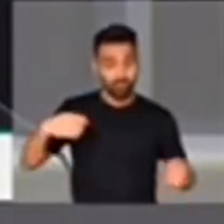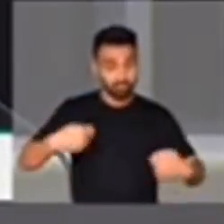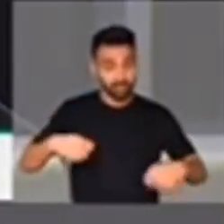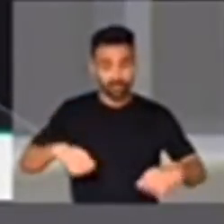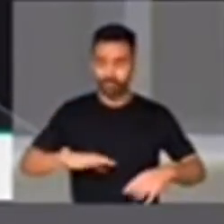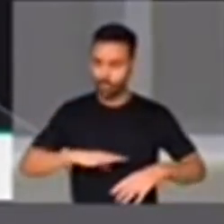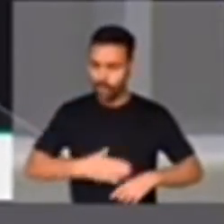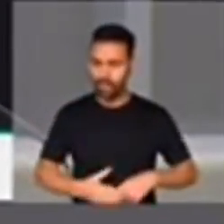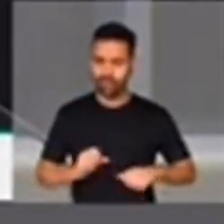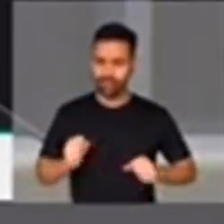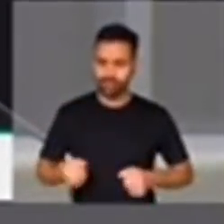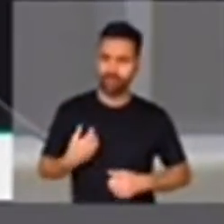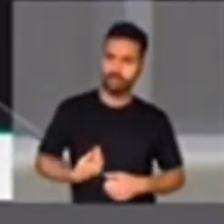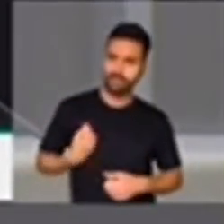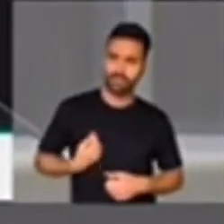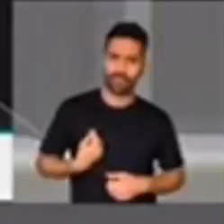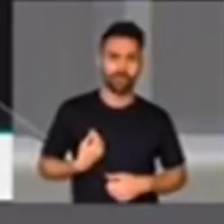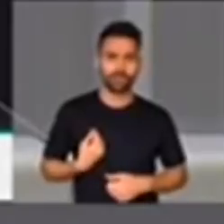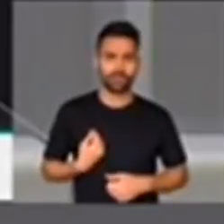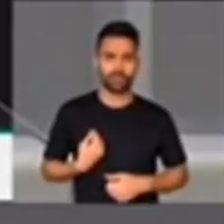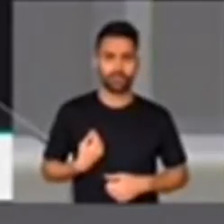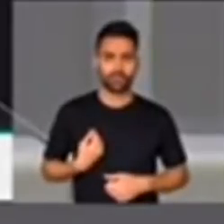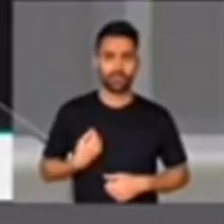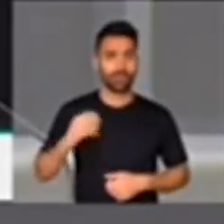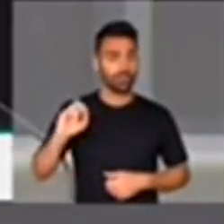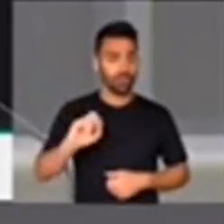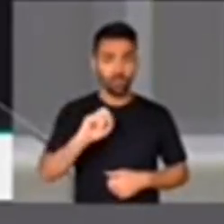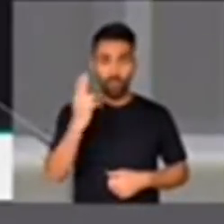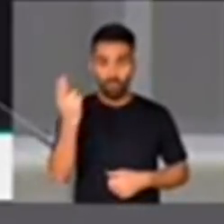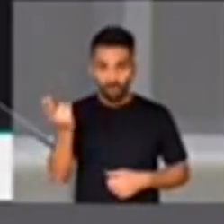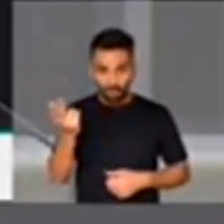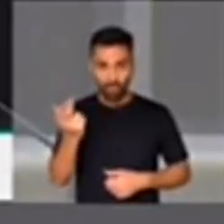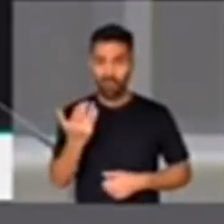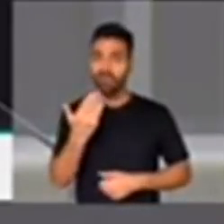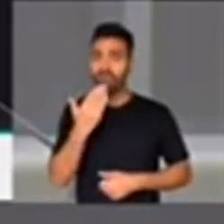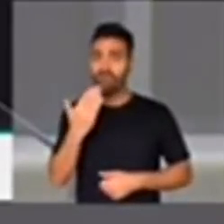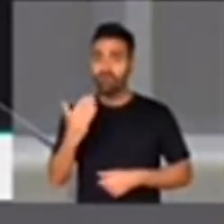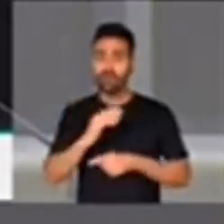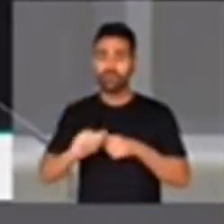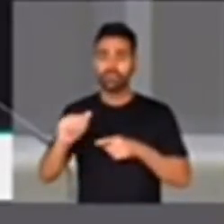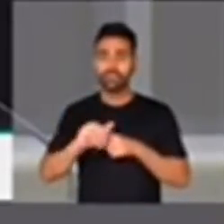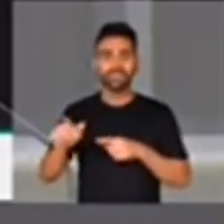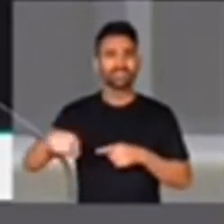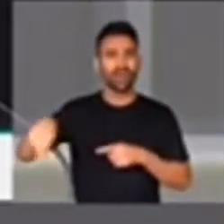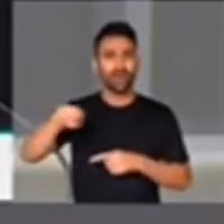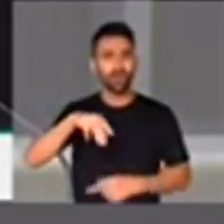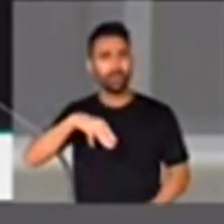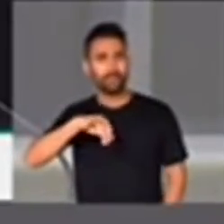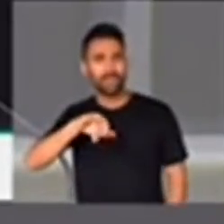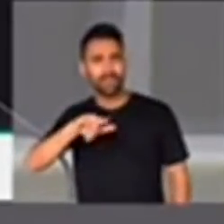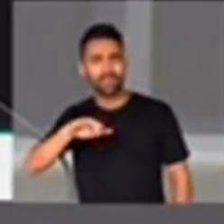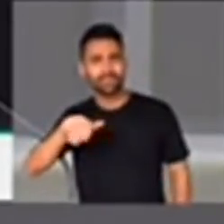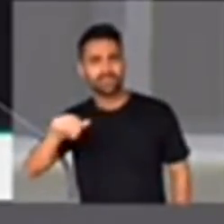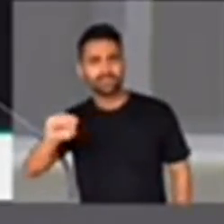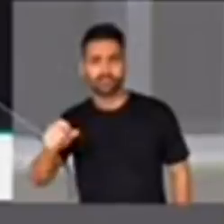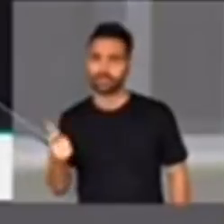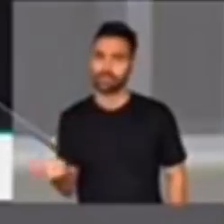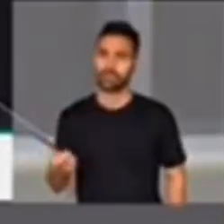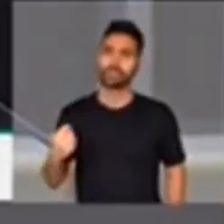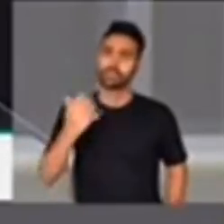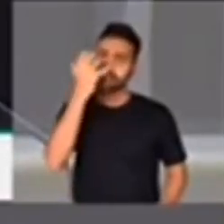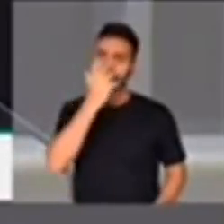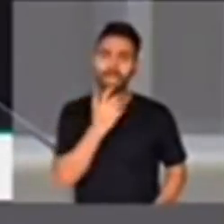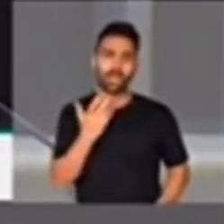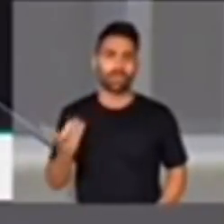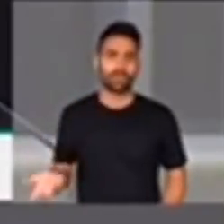vida e os parlamentares ou estarão ao lado das milícias. É preciso responder com celeridade.